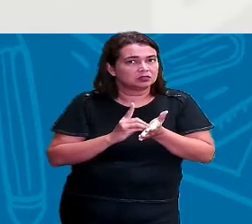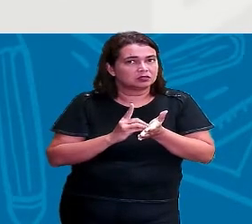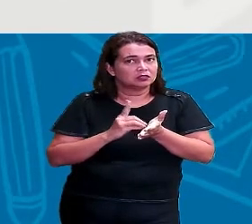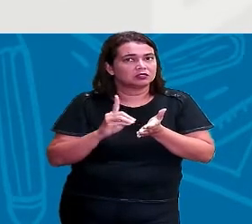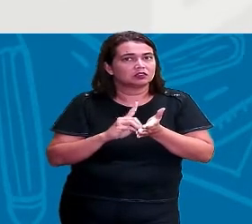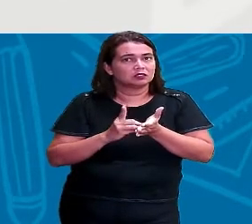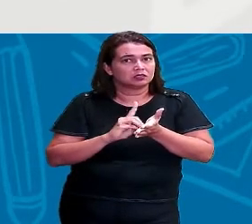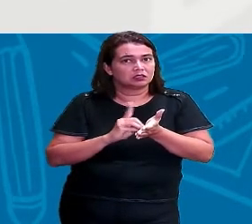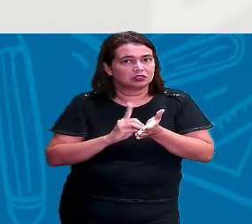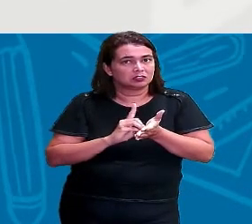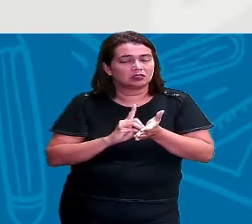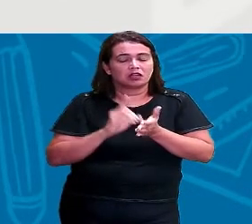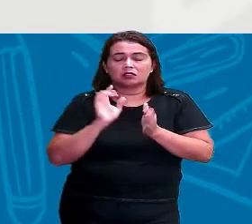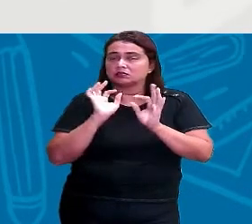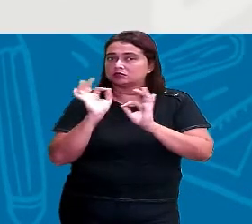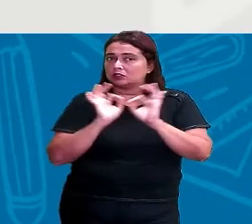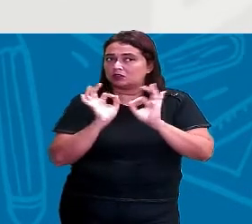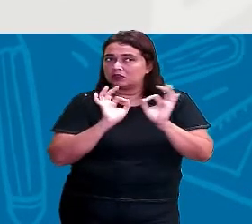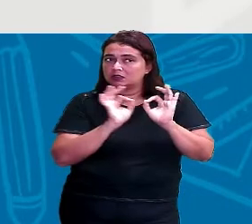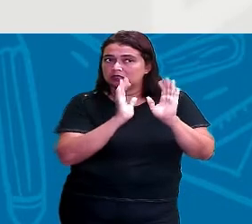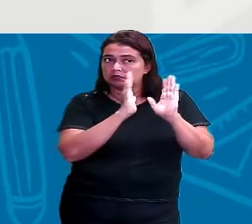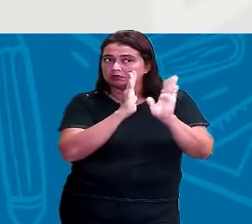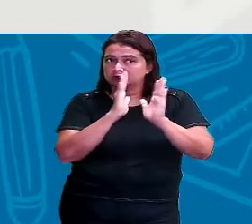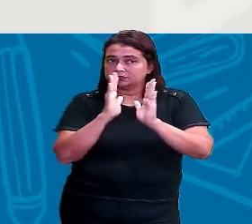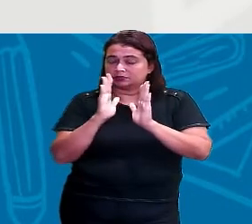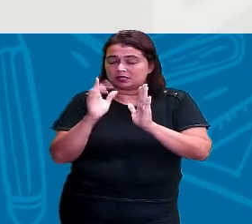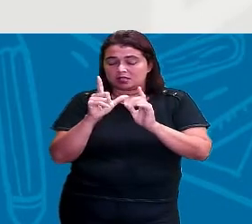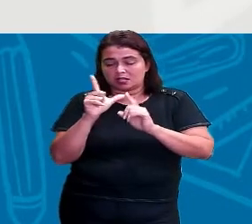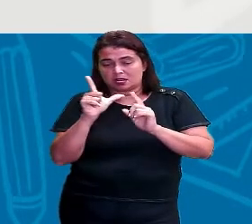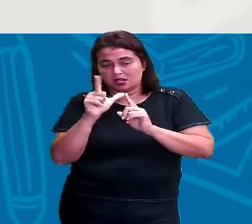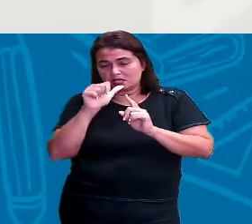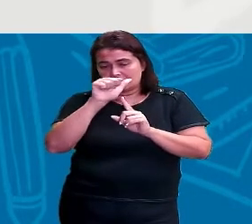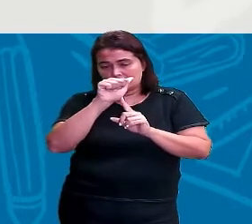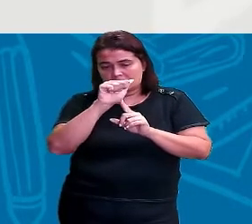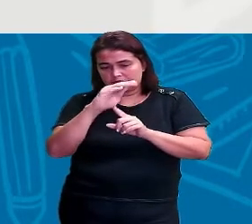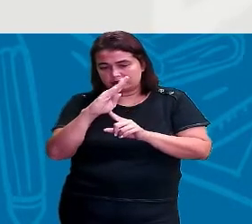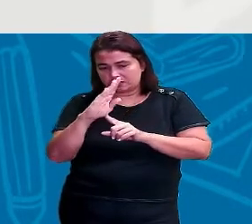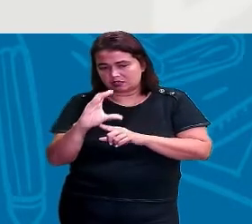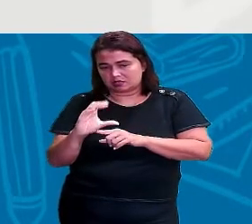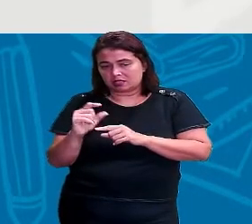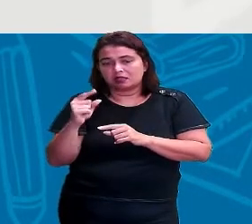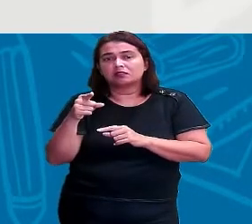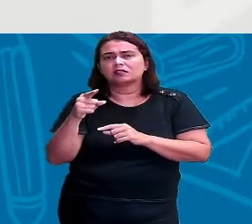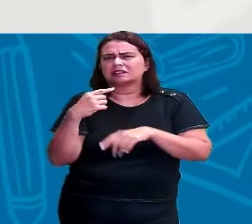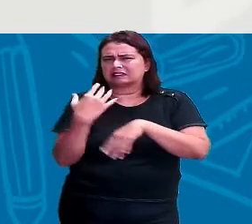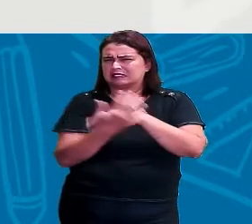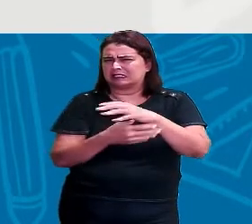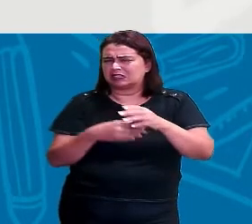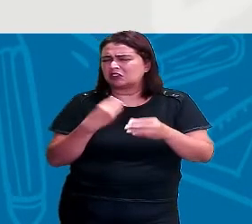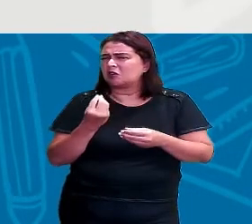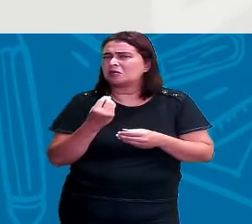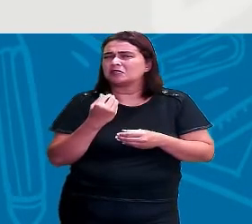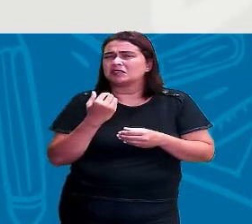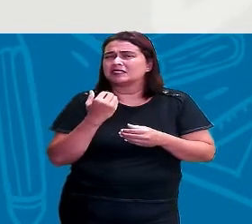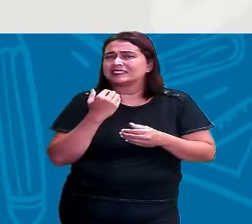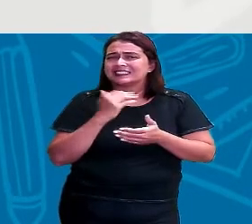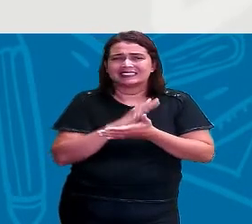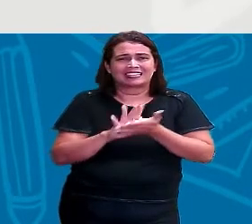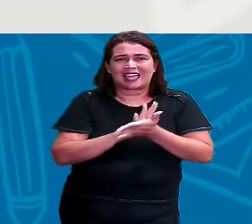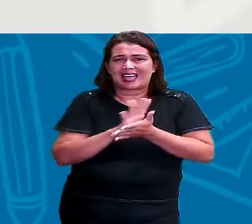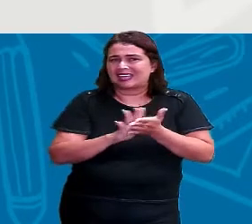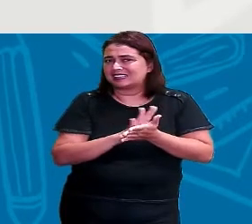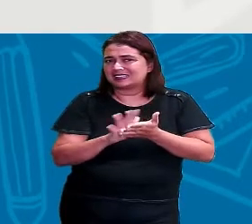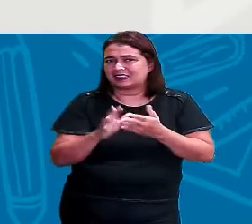organizado, tá? Na sequência do alfabeto. Imagina se não fosse assim. Se não fosse assim,